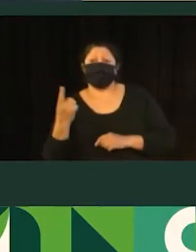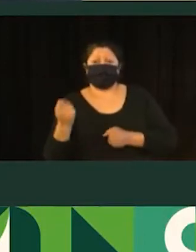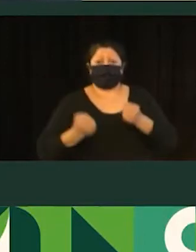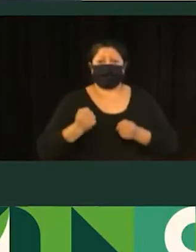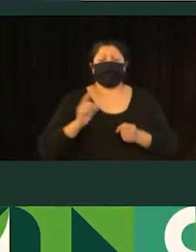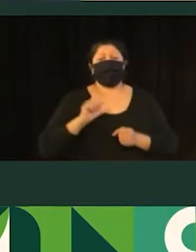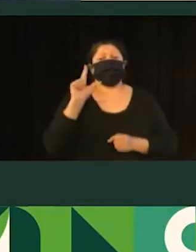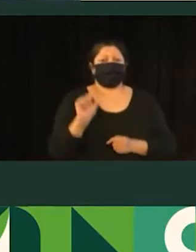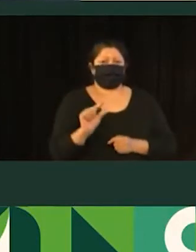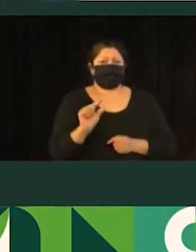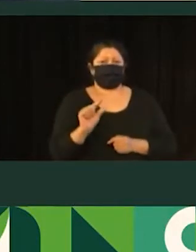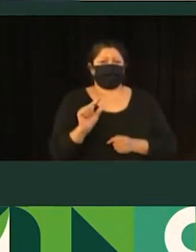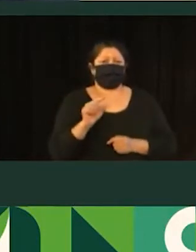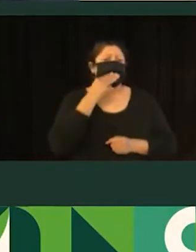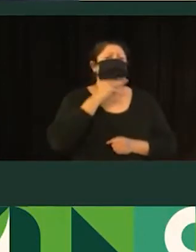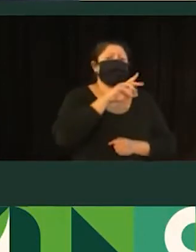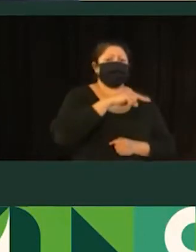menor ao norte da Matias.